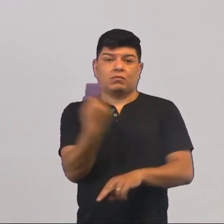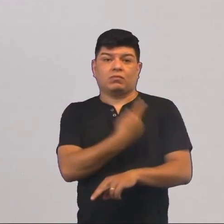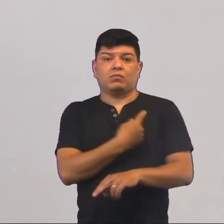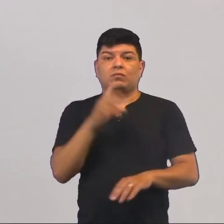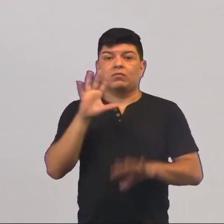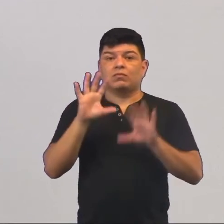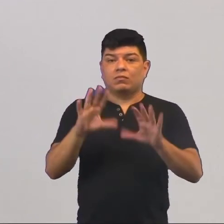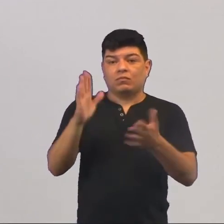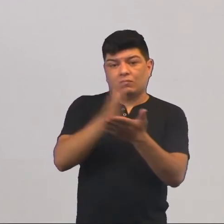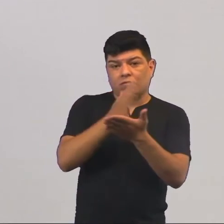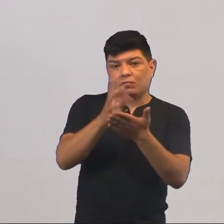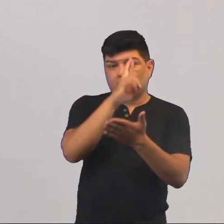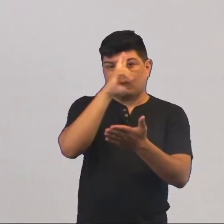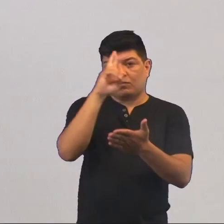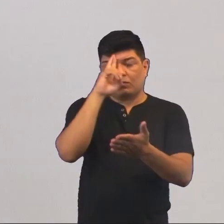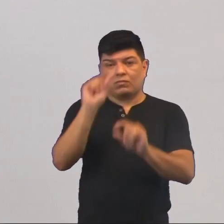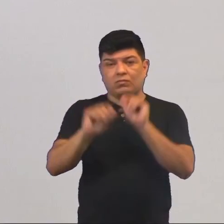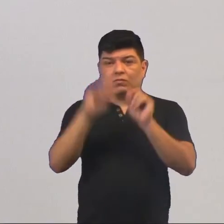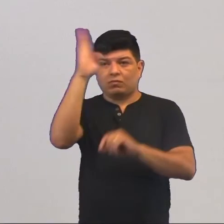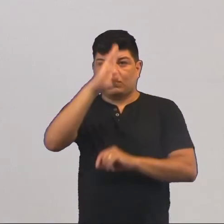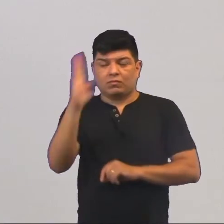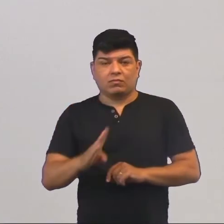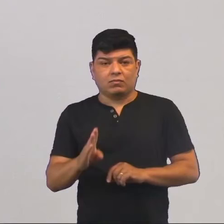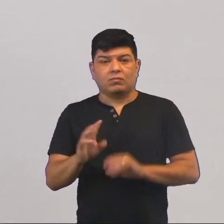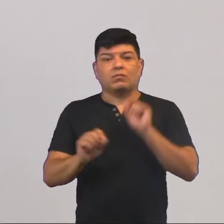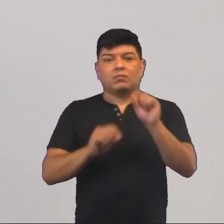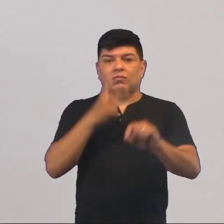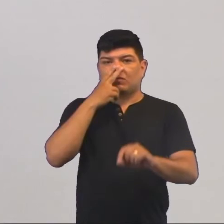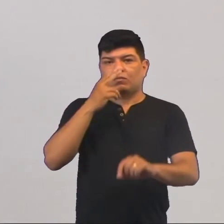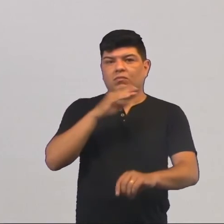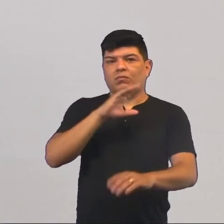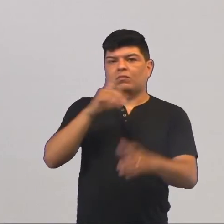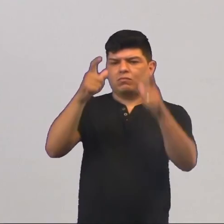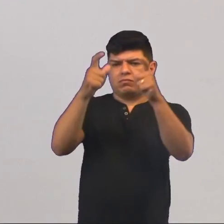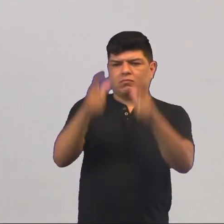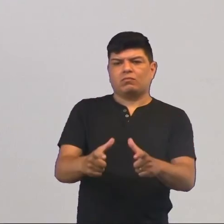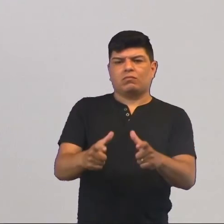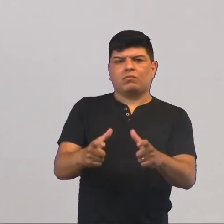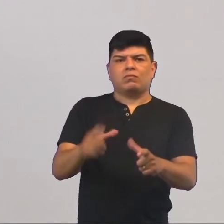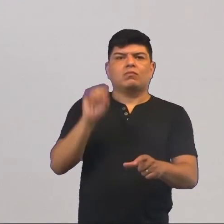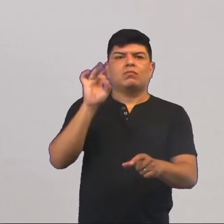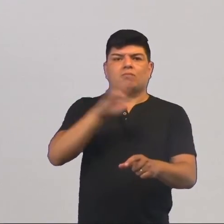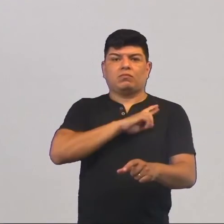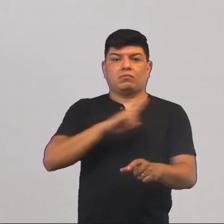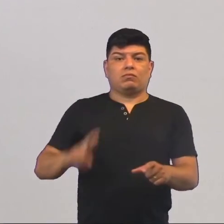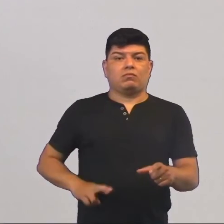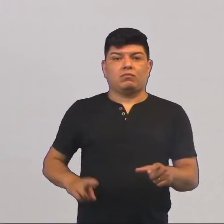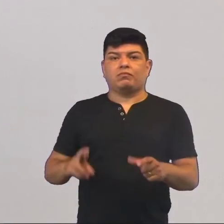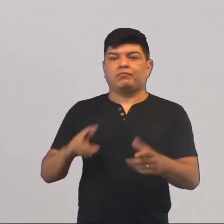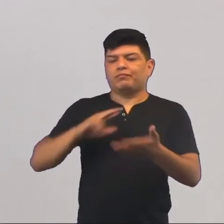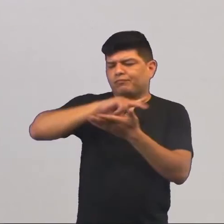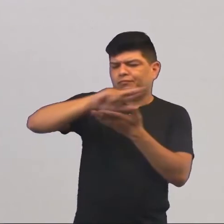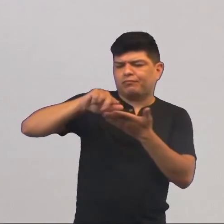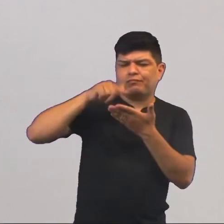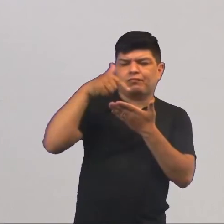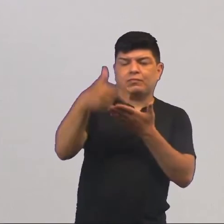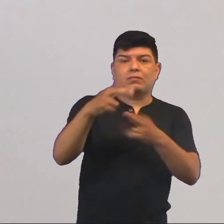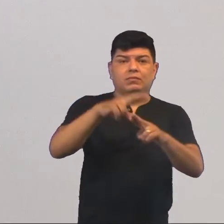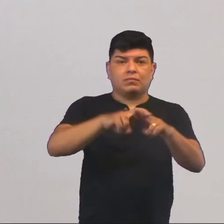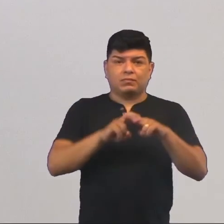monarquia. Alguns historiadores costumam dizer que o Brasil é uma ilha de monarquia entre um mar de repúblicas.